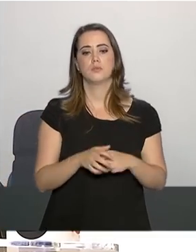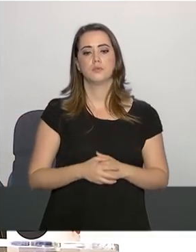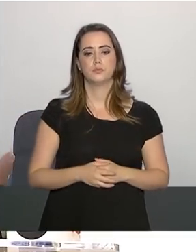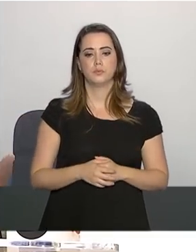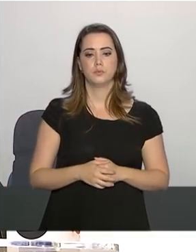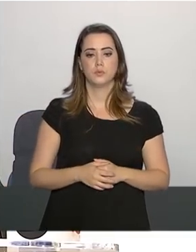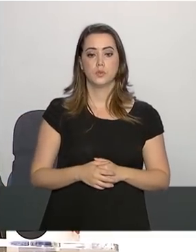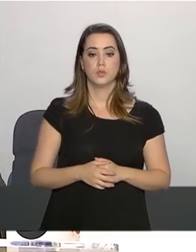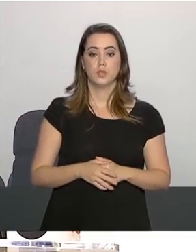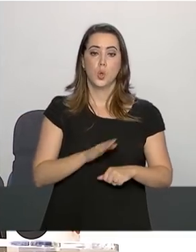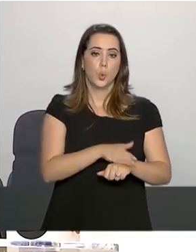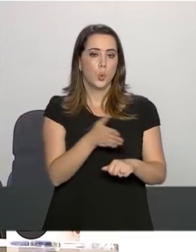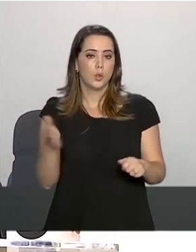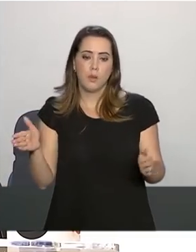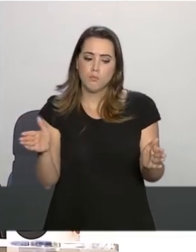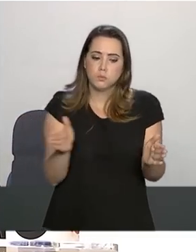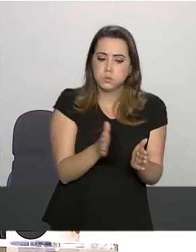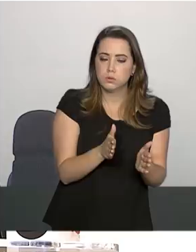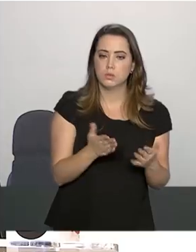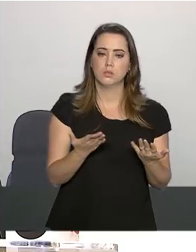Num prazo menor possível.